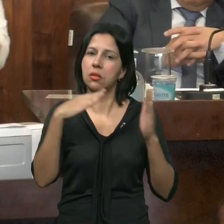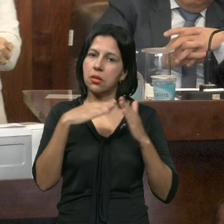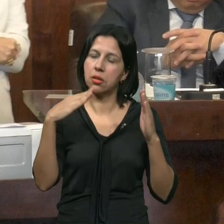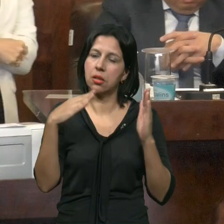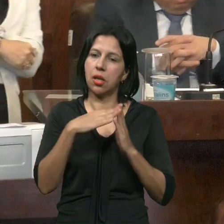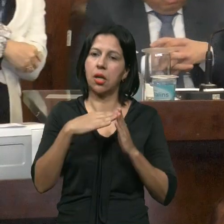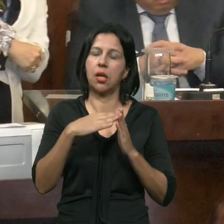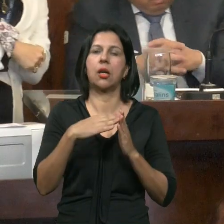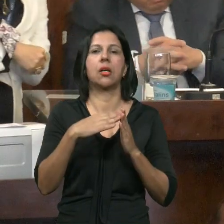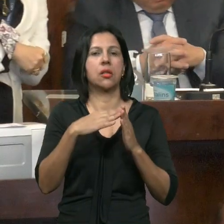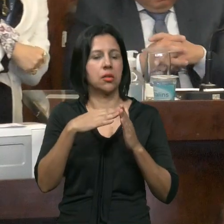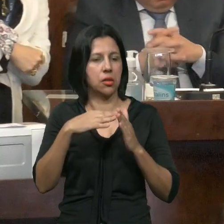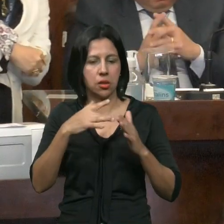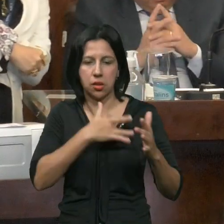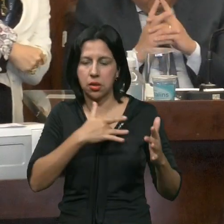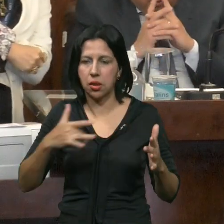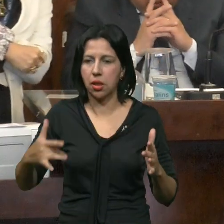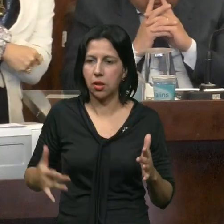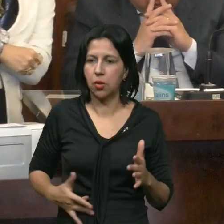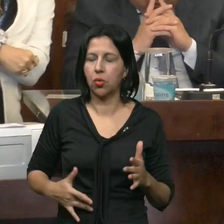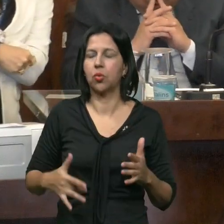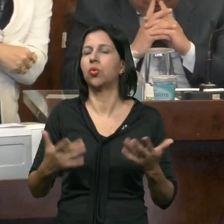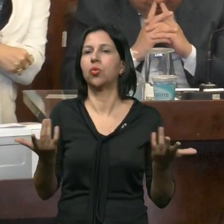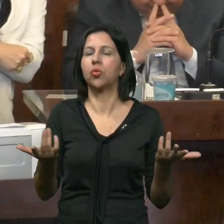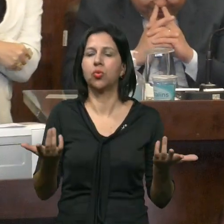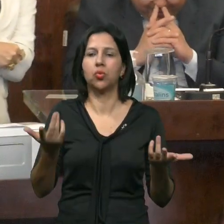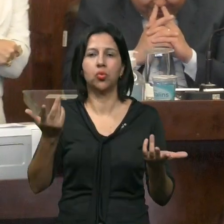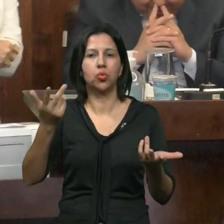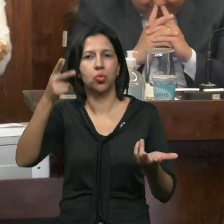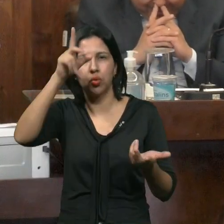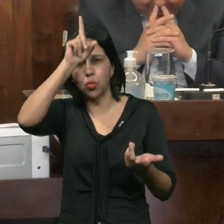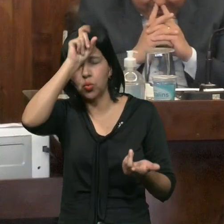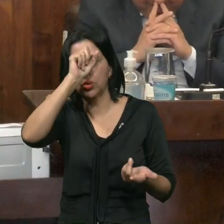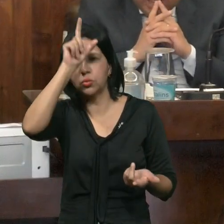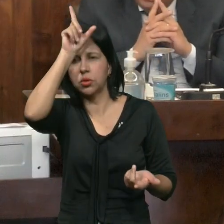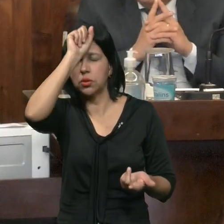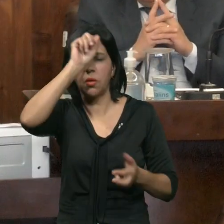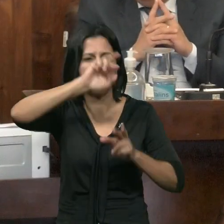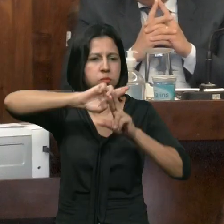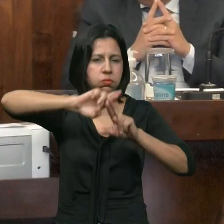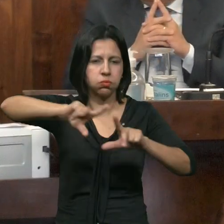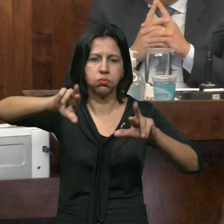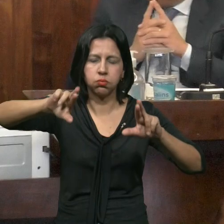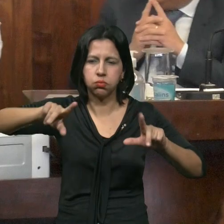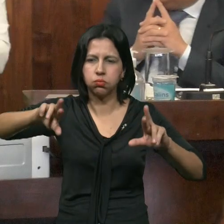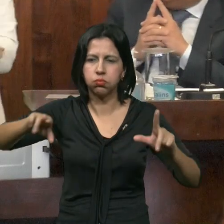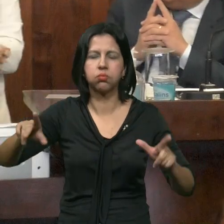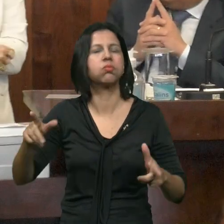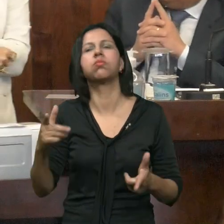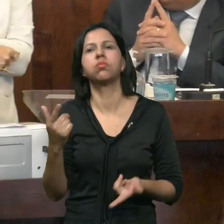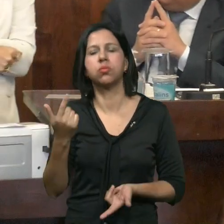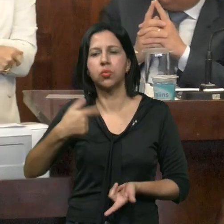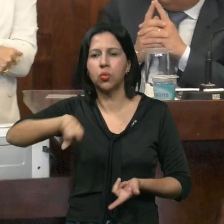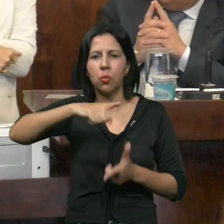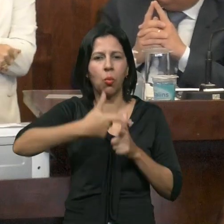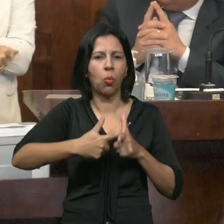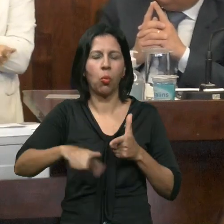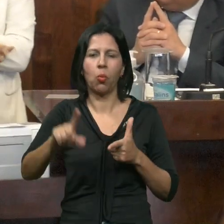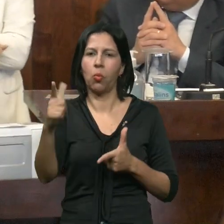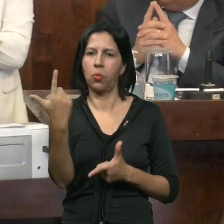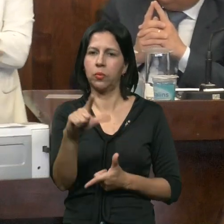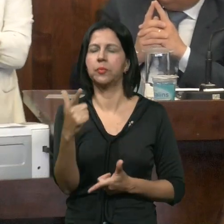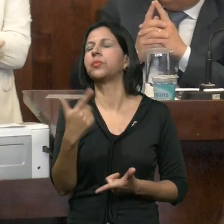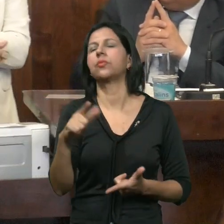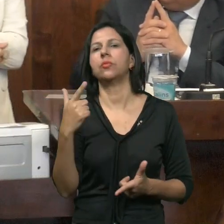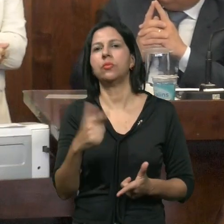Com As Demandas Da Saúde De Marília Dos Hospitais De Marília Nós Estamos Aqui Não Tem Problema Nenhum Se Bem Que Há Uma